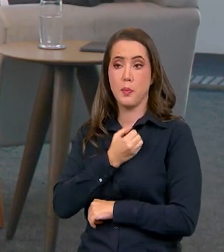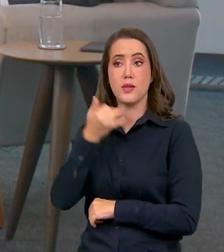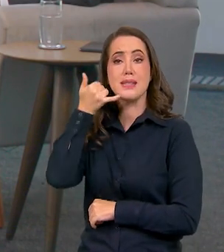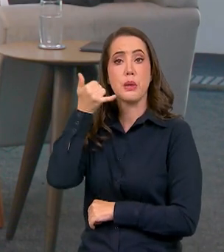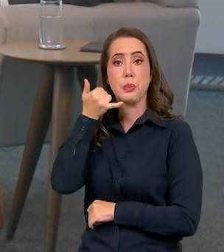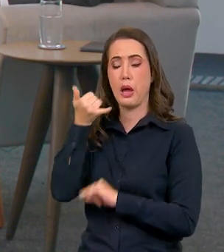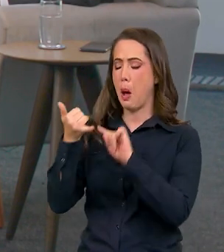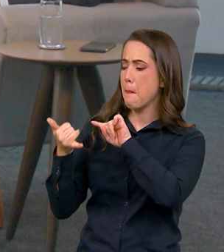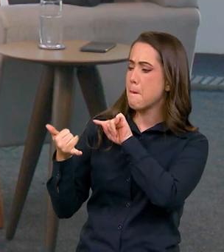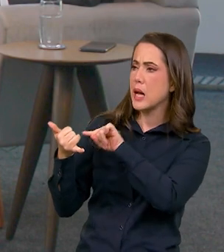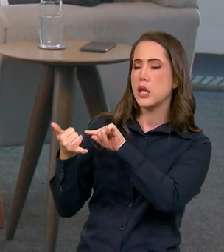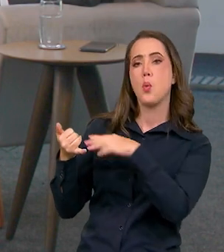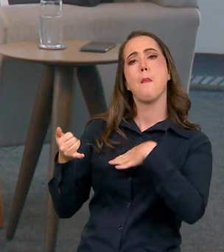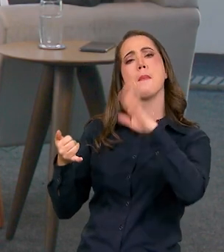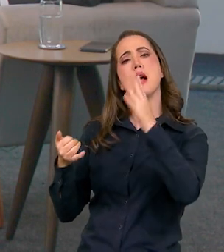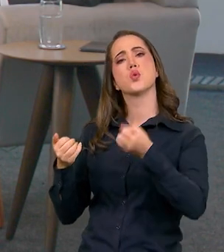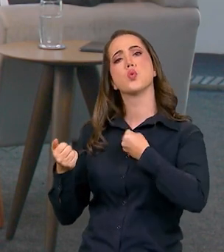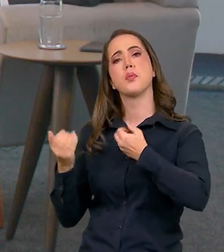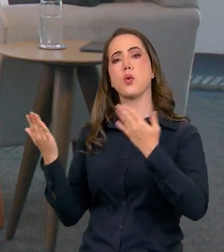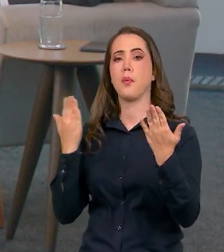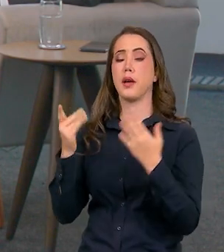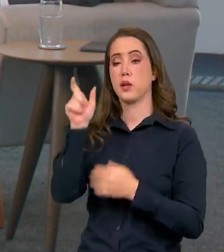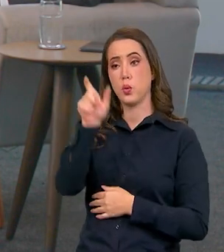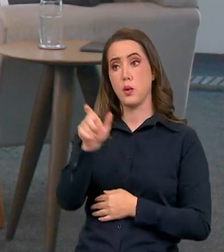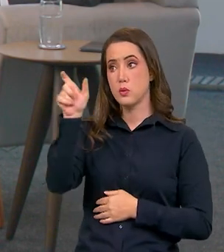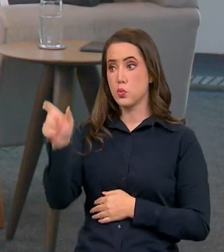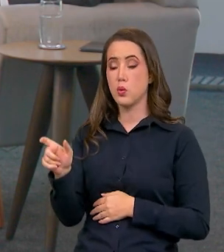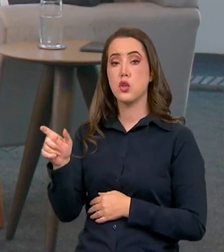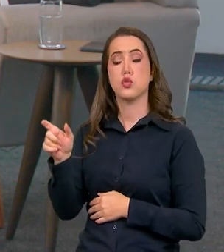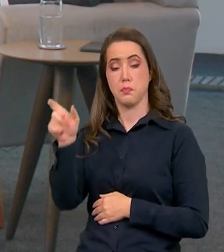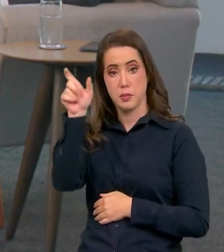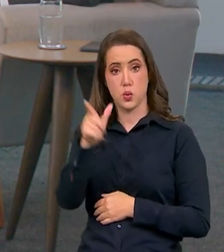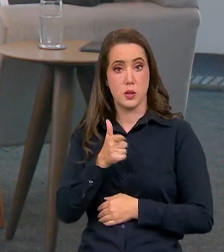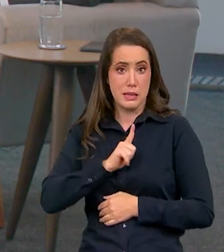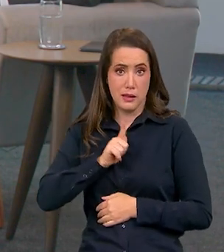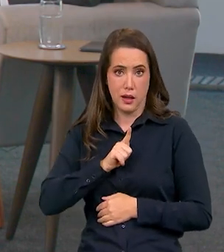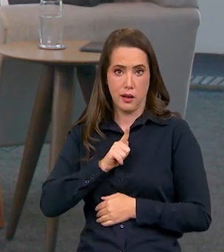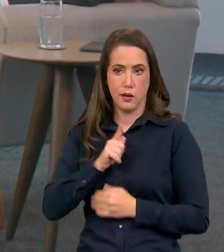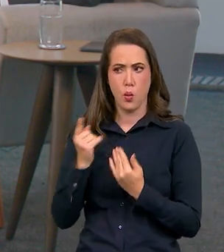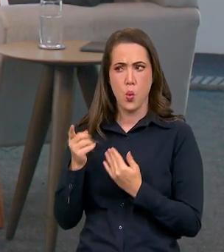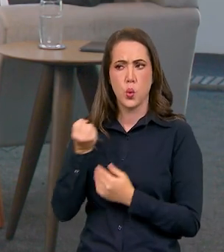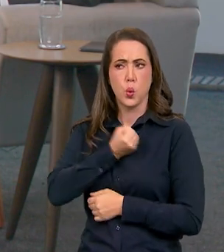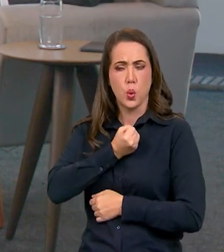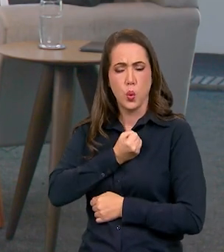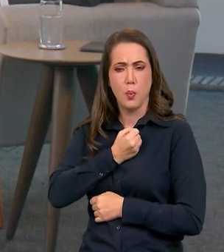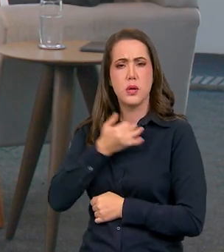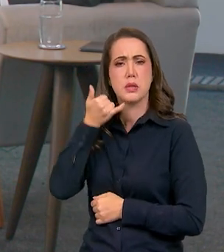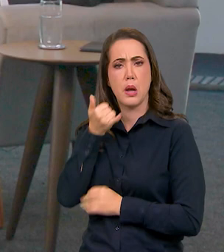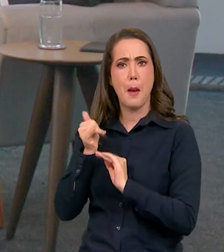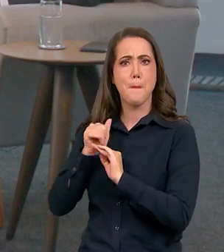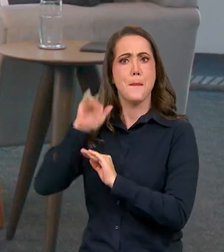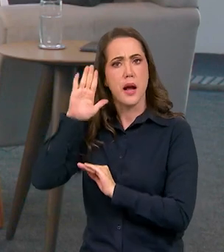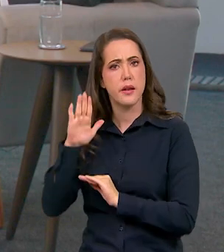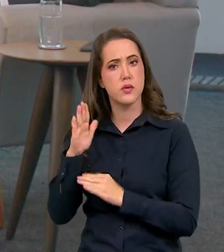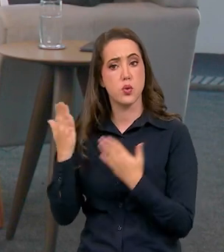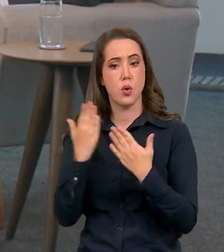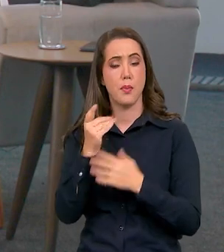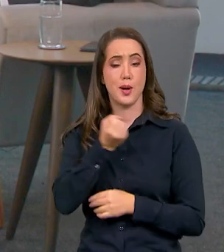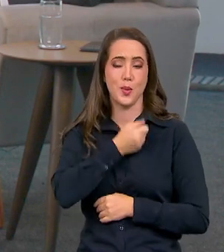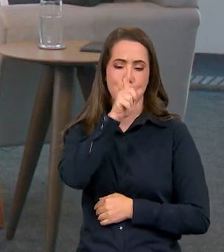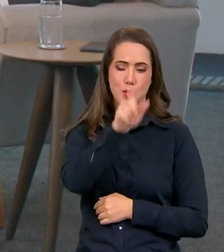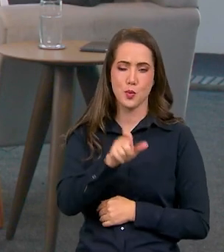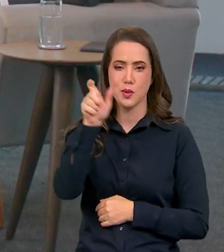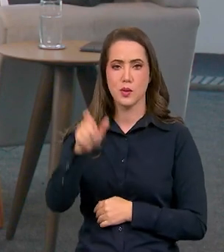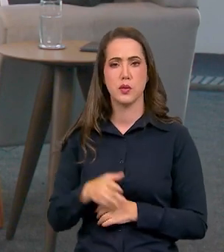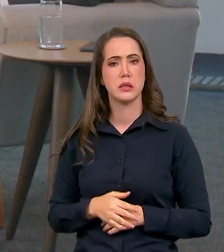pessoas, então está todo mundo conectado, é trabalhando, é estudando, é levando informação, é aquilo que falou, é o